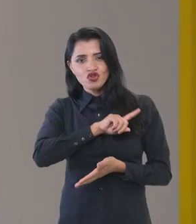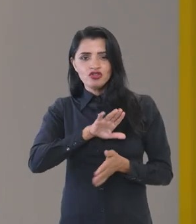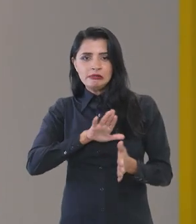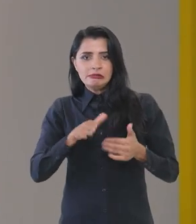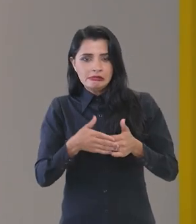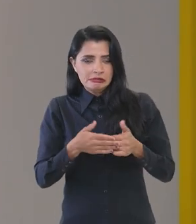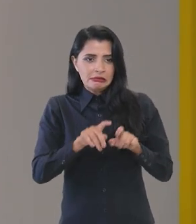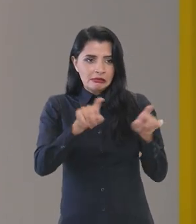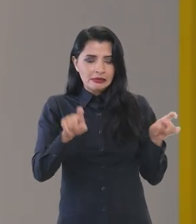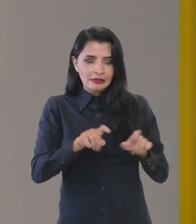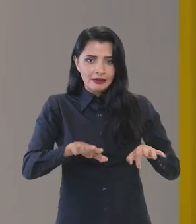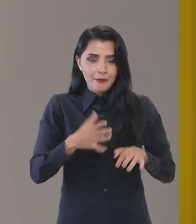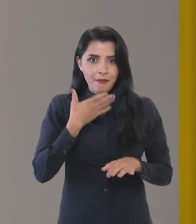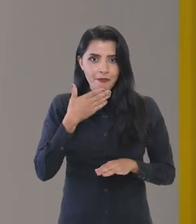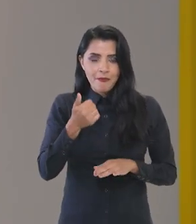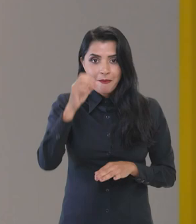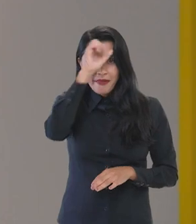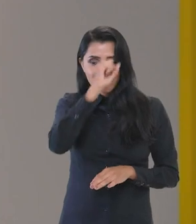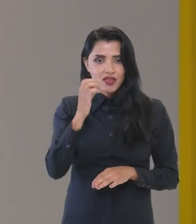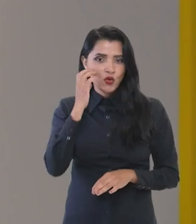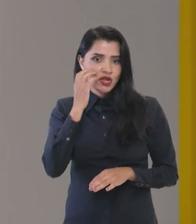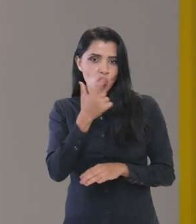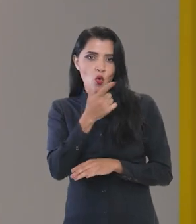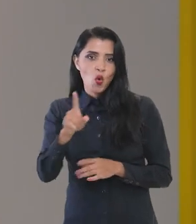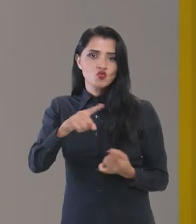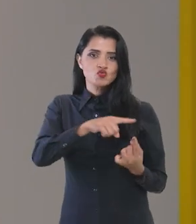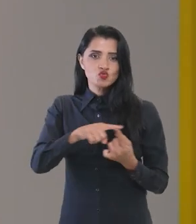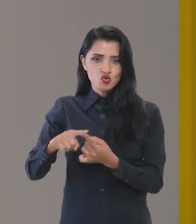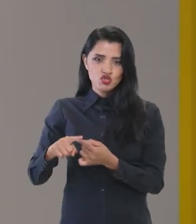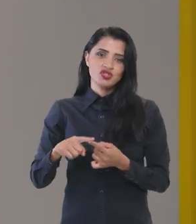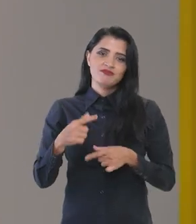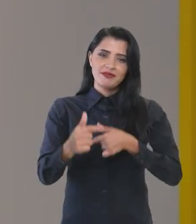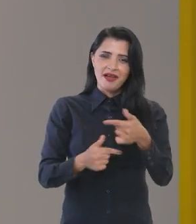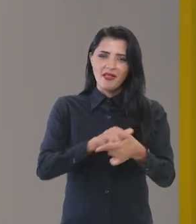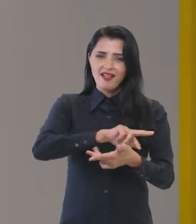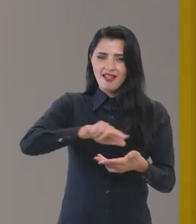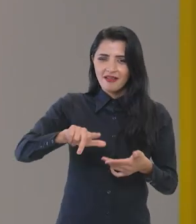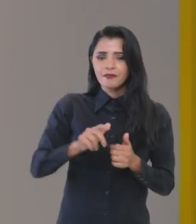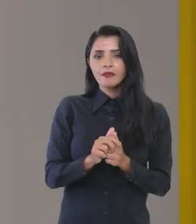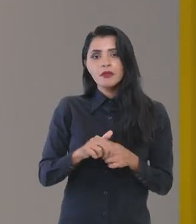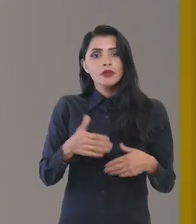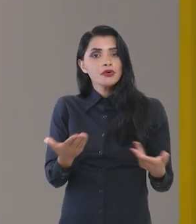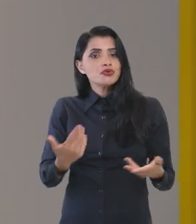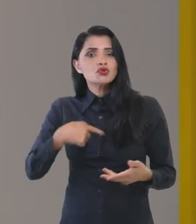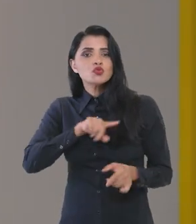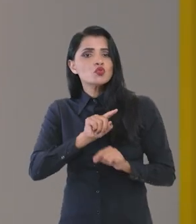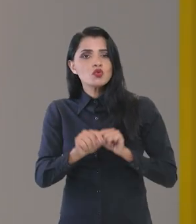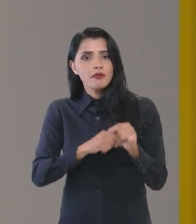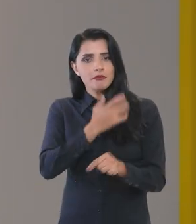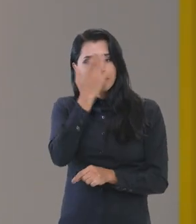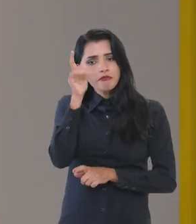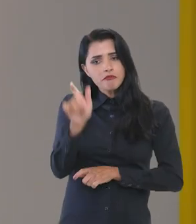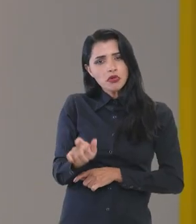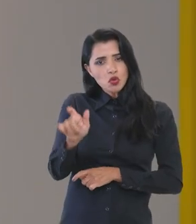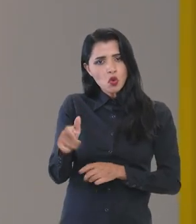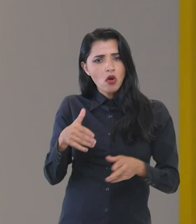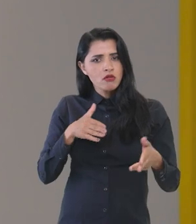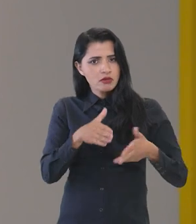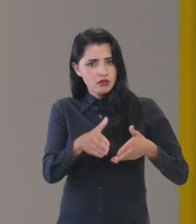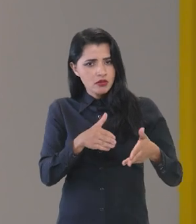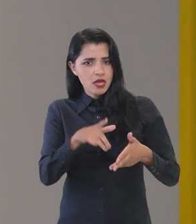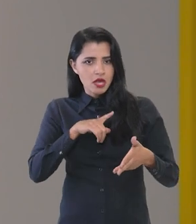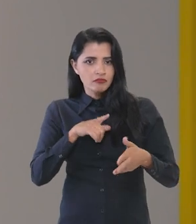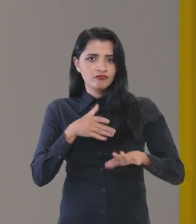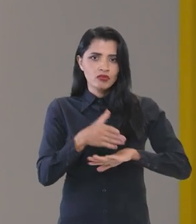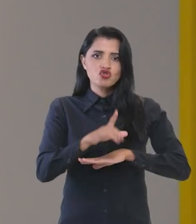todas a mexer com esse celular de uma outra forma. E nós queremos, então, que as pessoas que